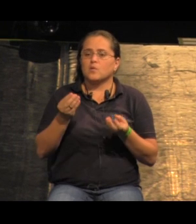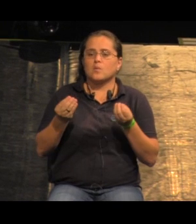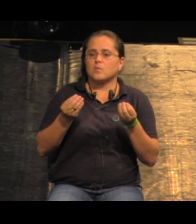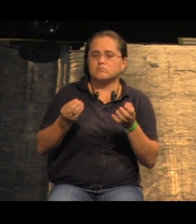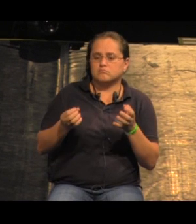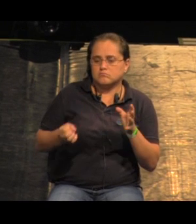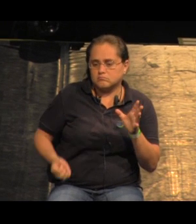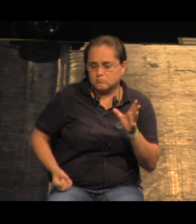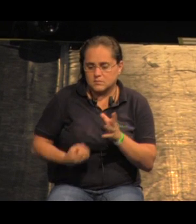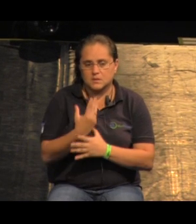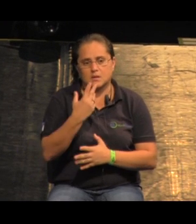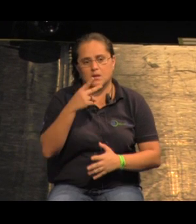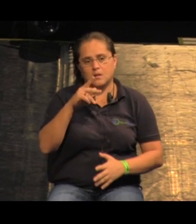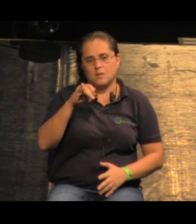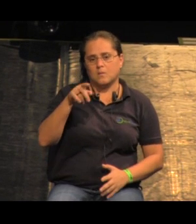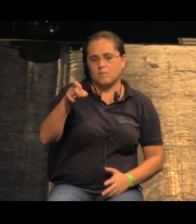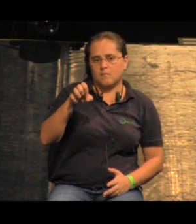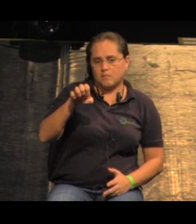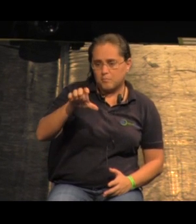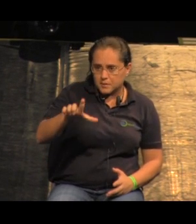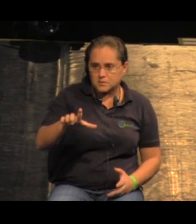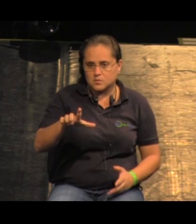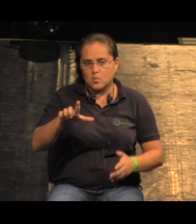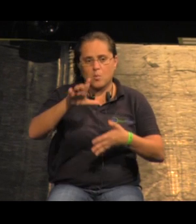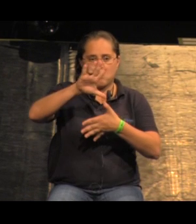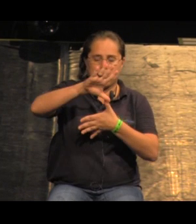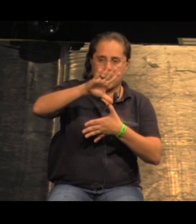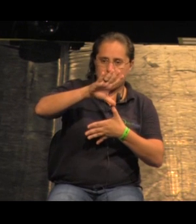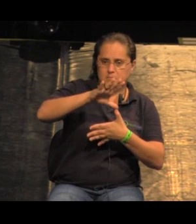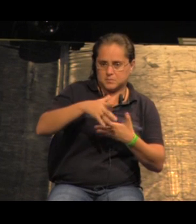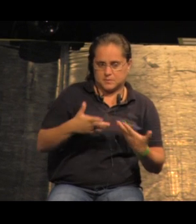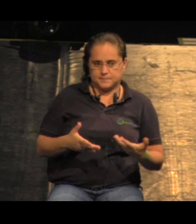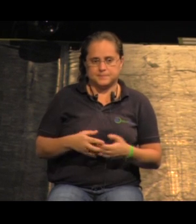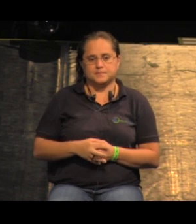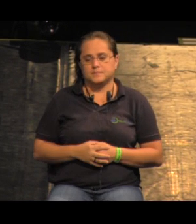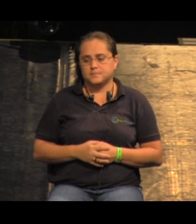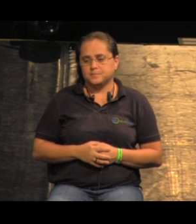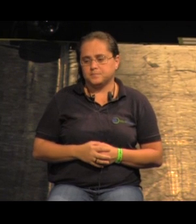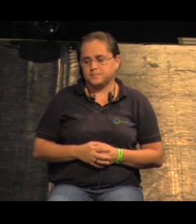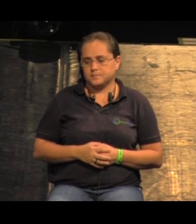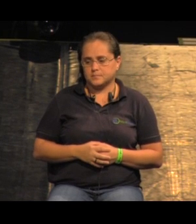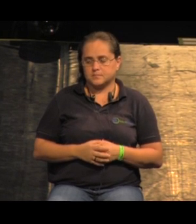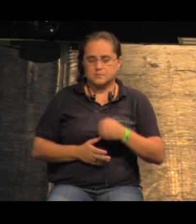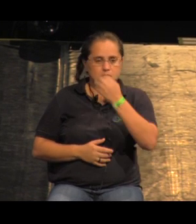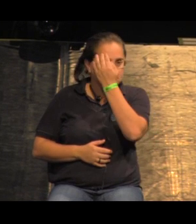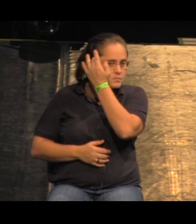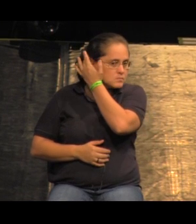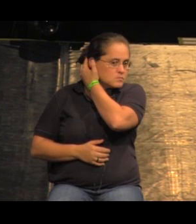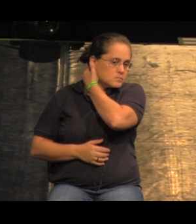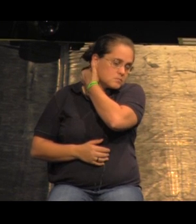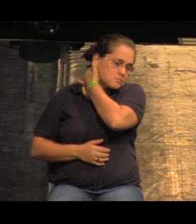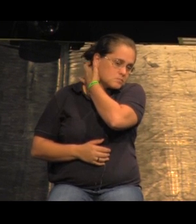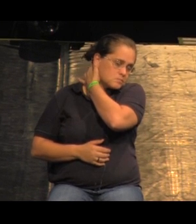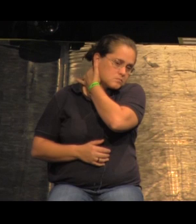um pixel no mapa do Google Earth que passa a ter visibilidade, literalmente. Então, aqui